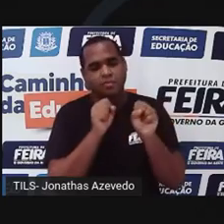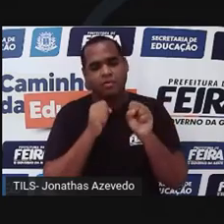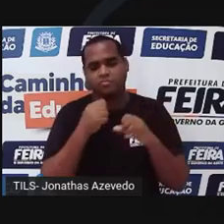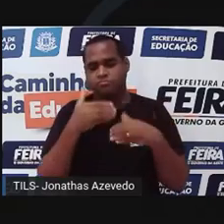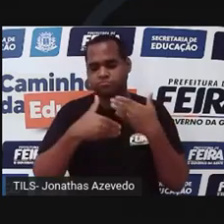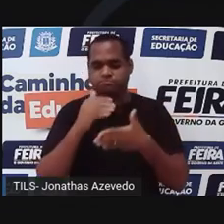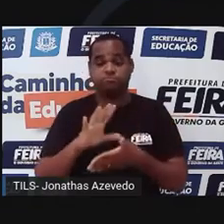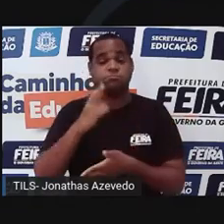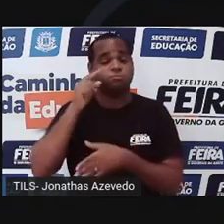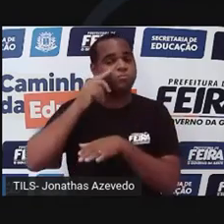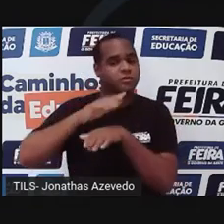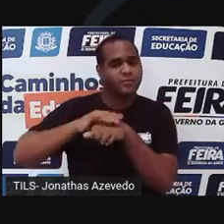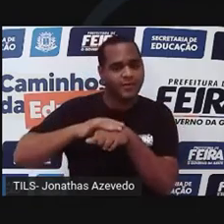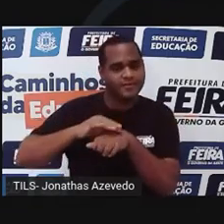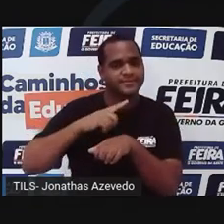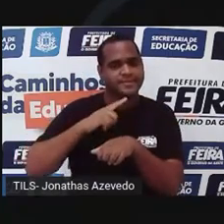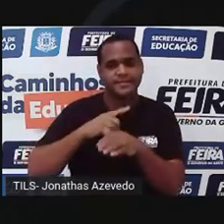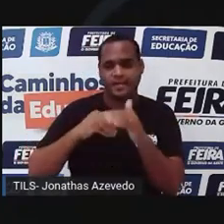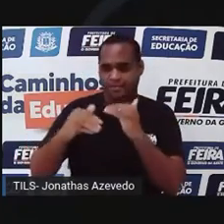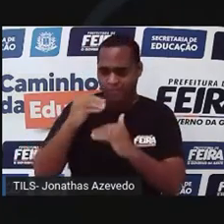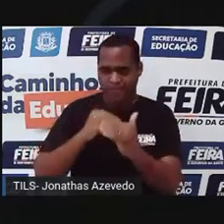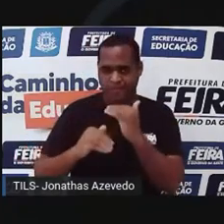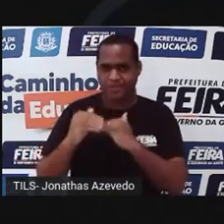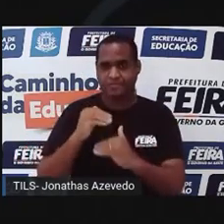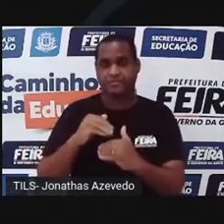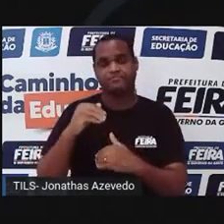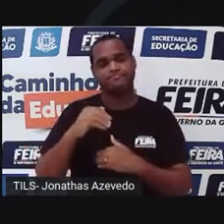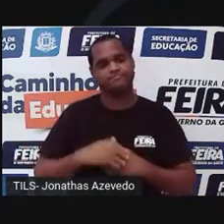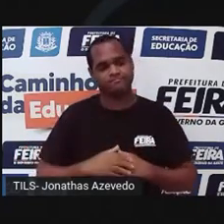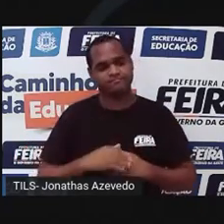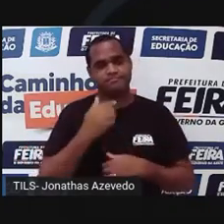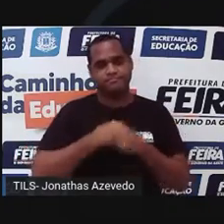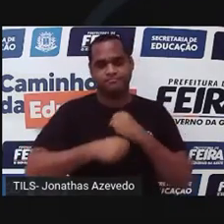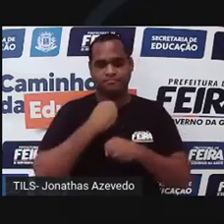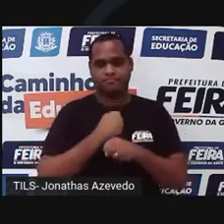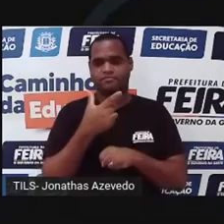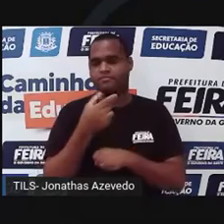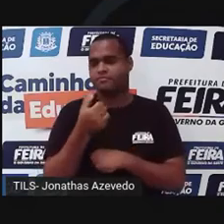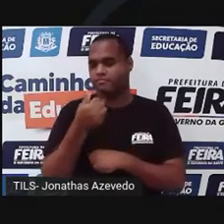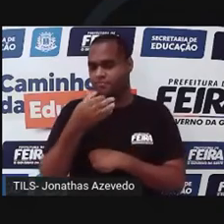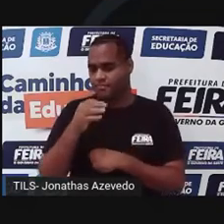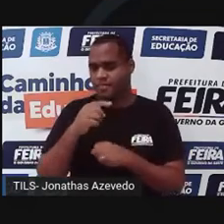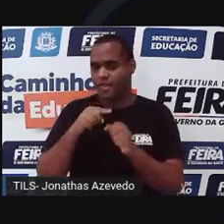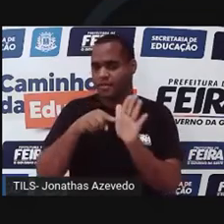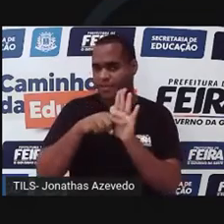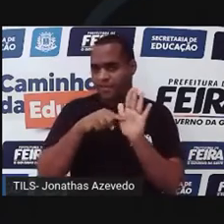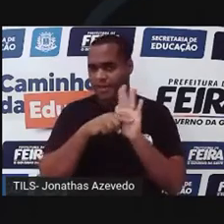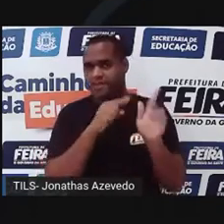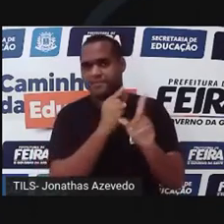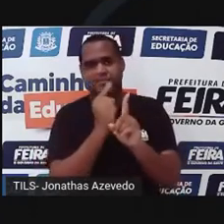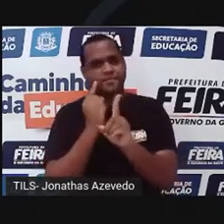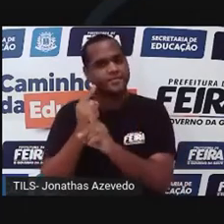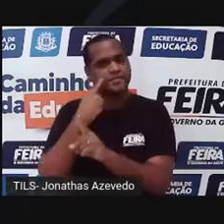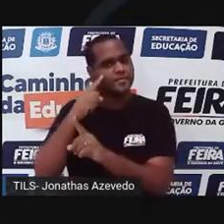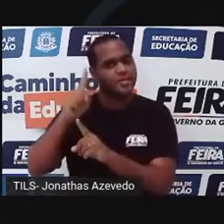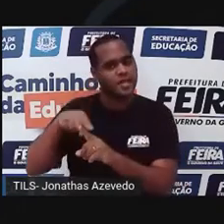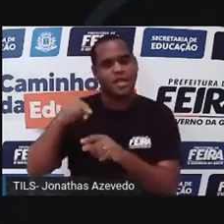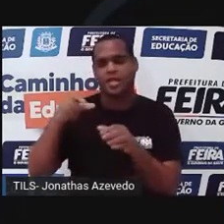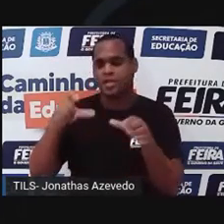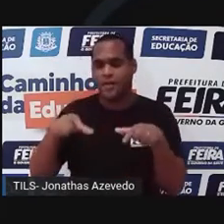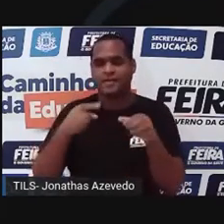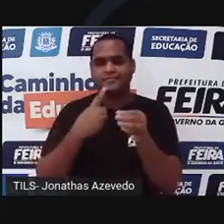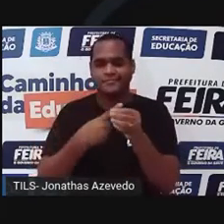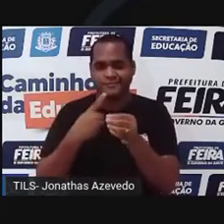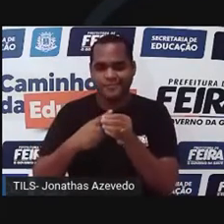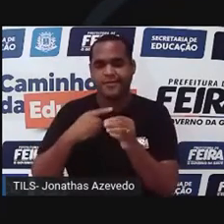frequência dessas doenças que são recessivas e raras. Em 2010, pesquisadores começaram a estudar casos como o de Monte Santo, comunidades